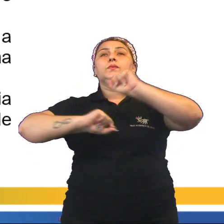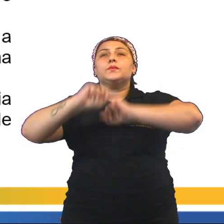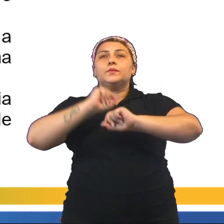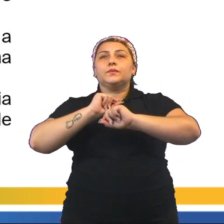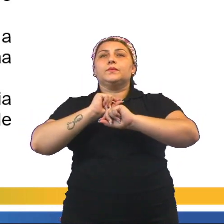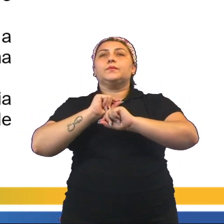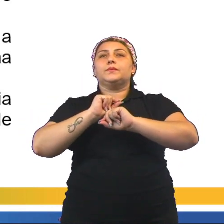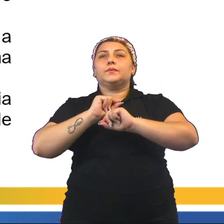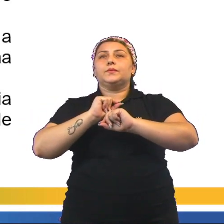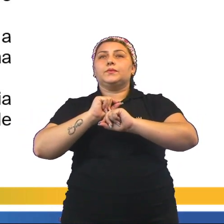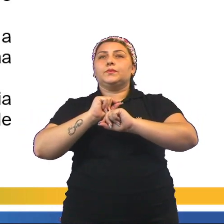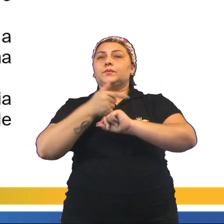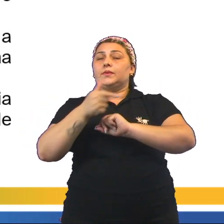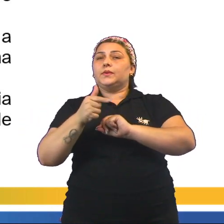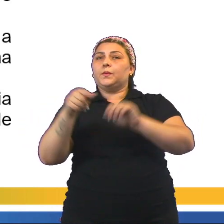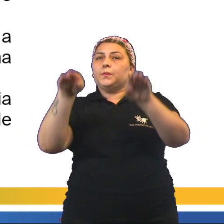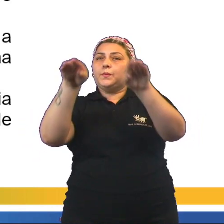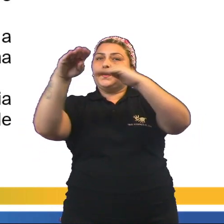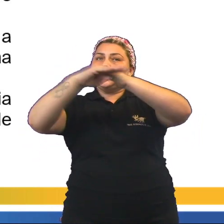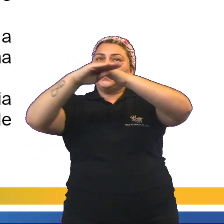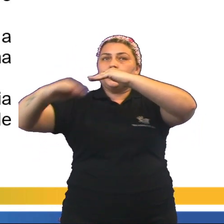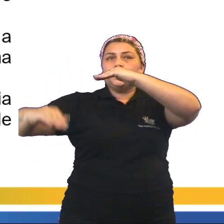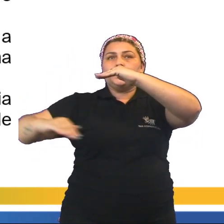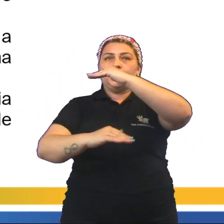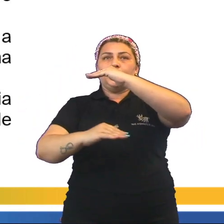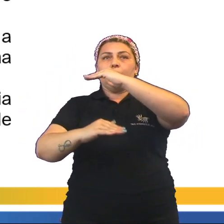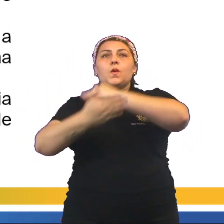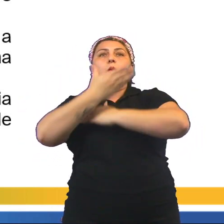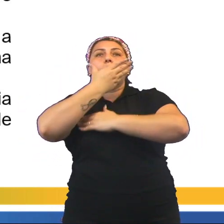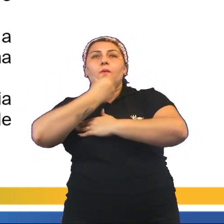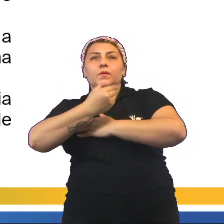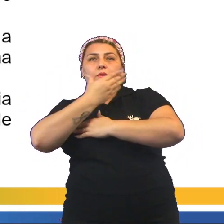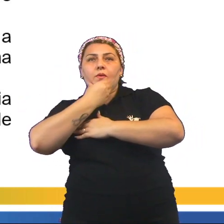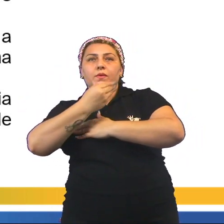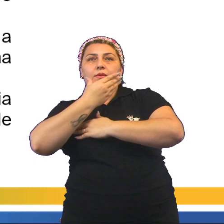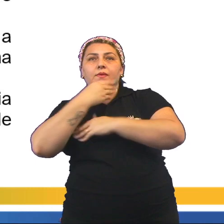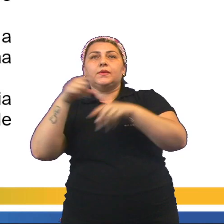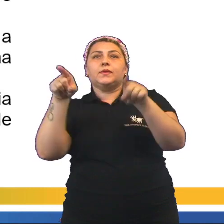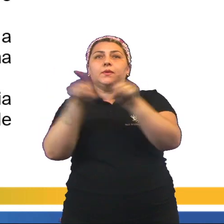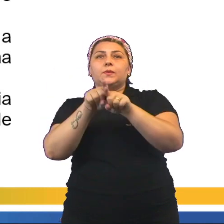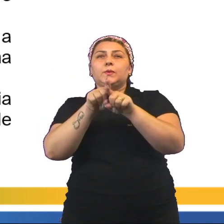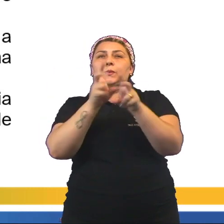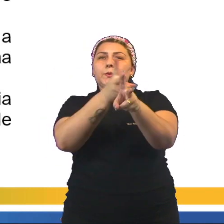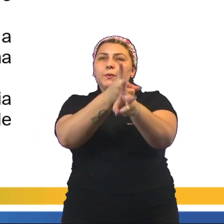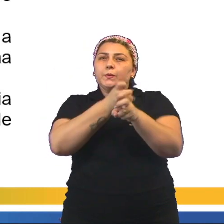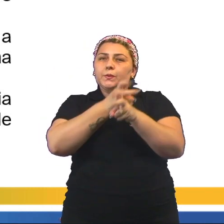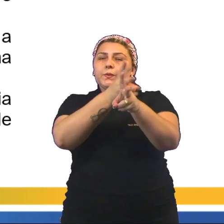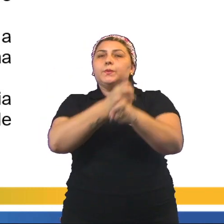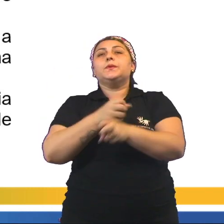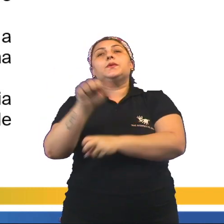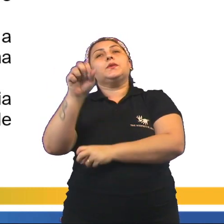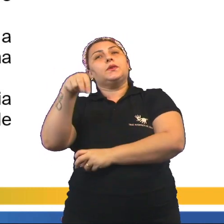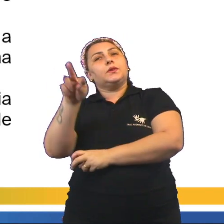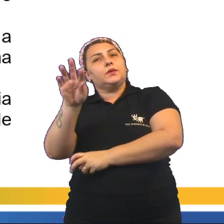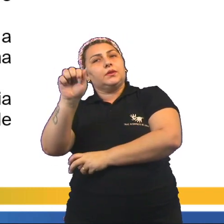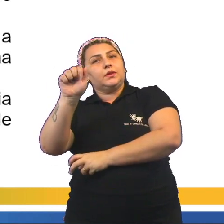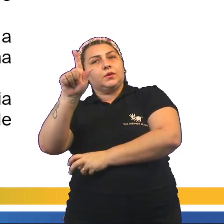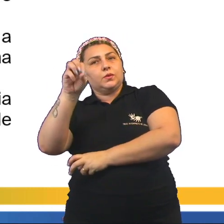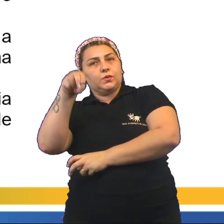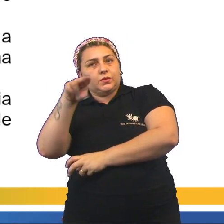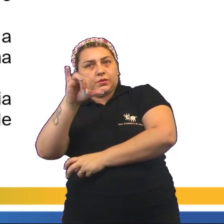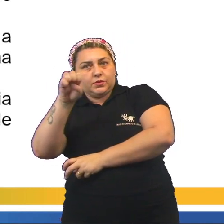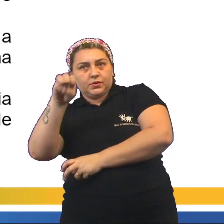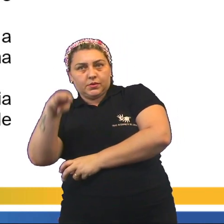intransponíveis desigualdades entre os homens, relações de exploração e antagonismo.